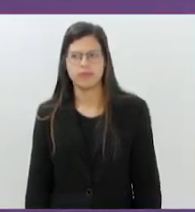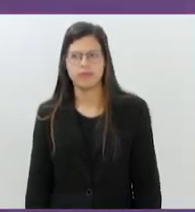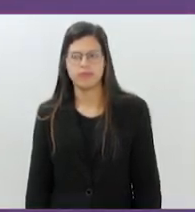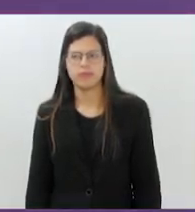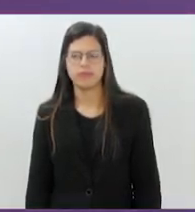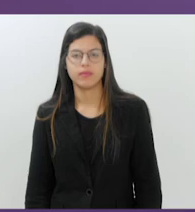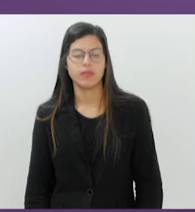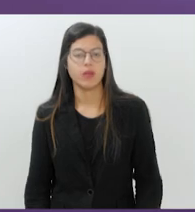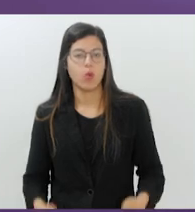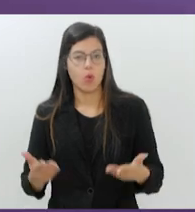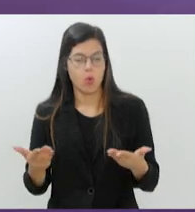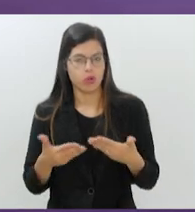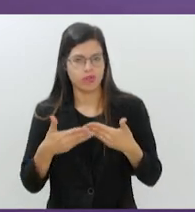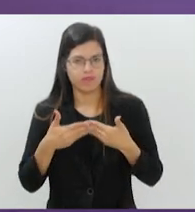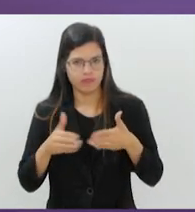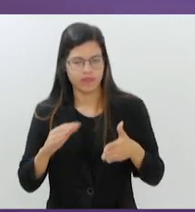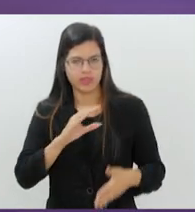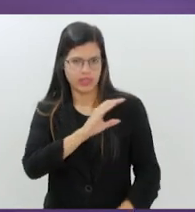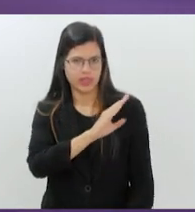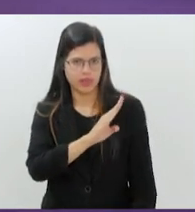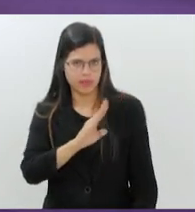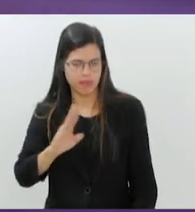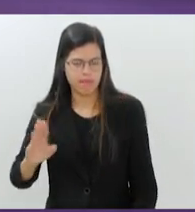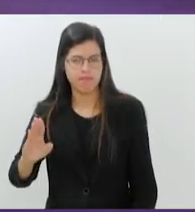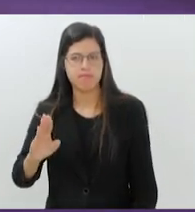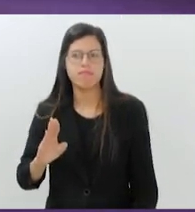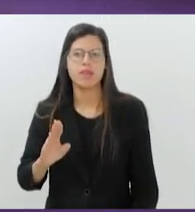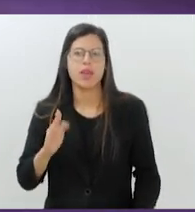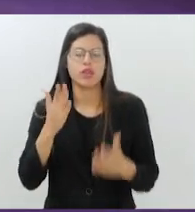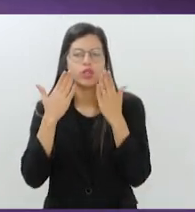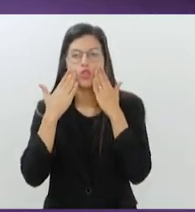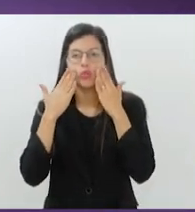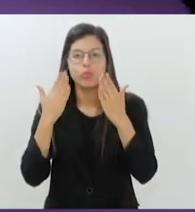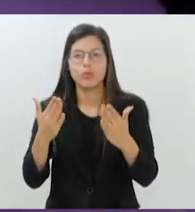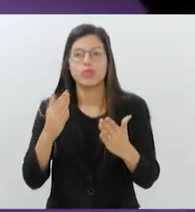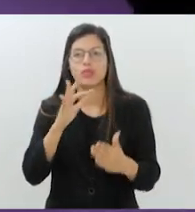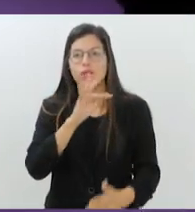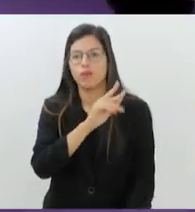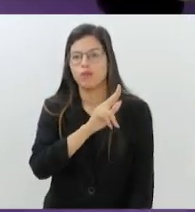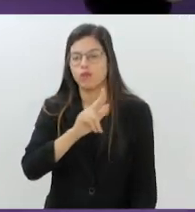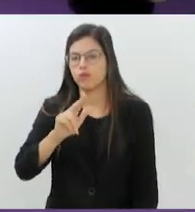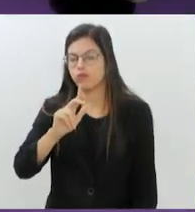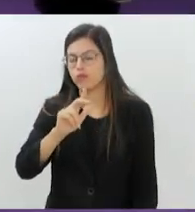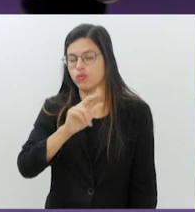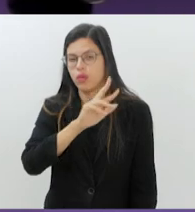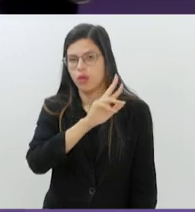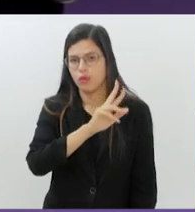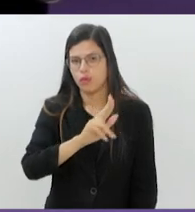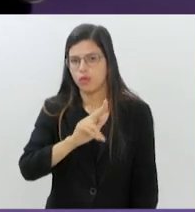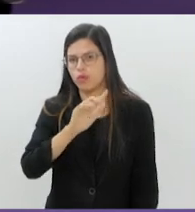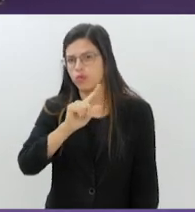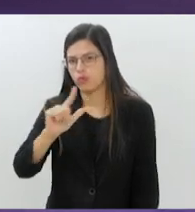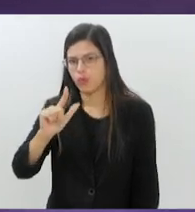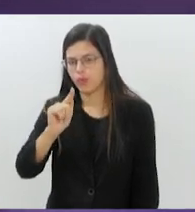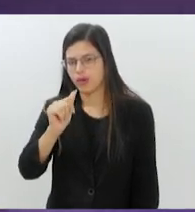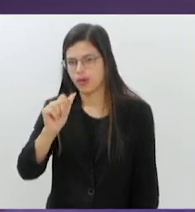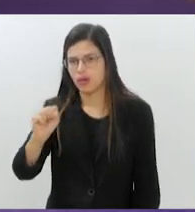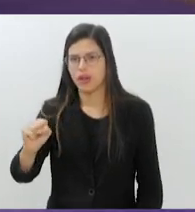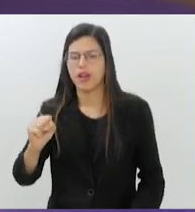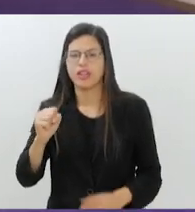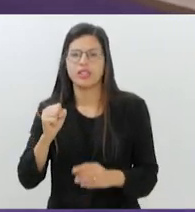Abre hoje, no Centro Cultural Banco do Brasil, a grande exposição Fulgaz, Artes Visuais em anos